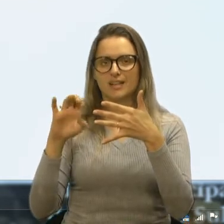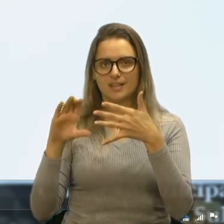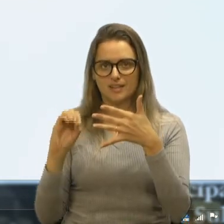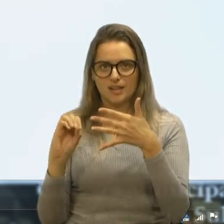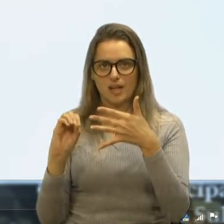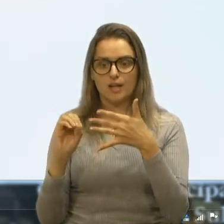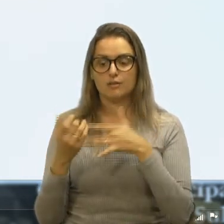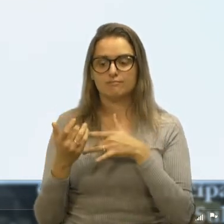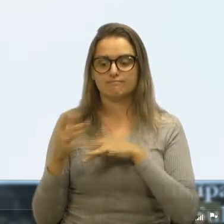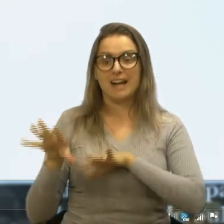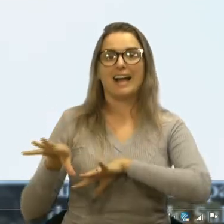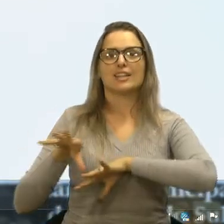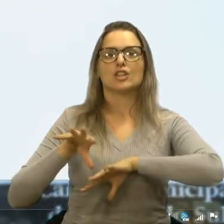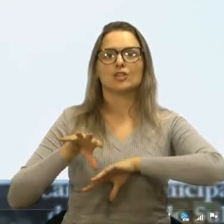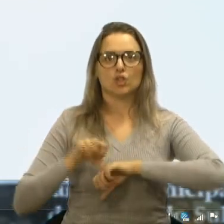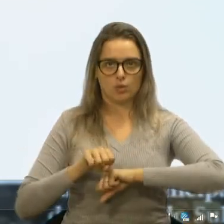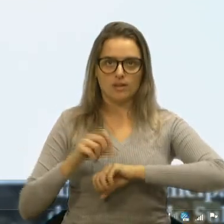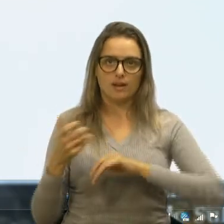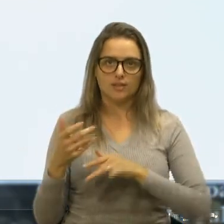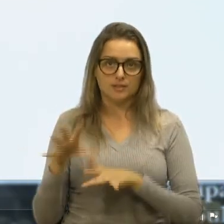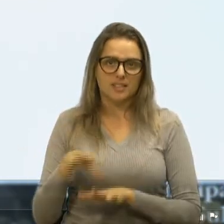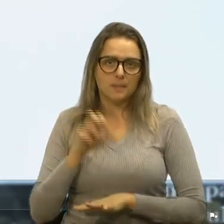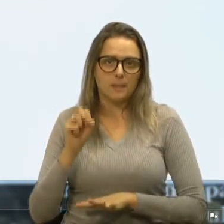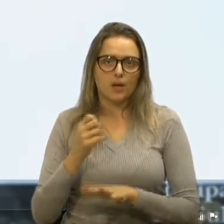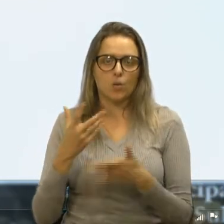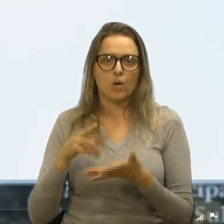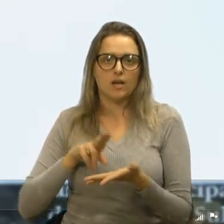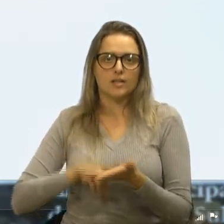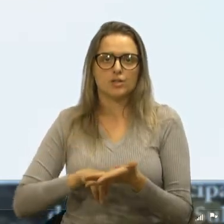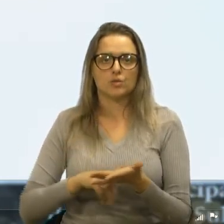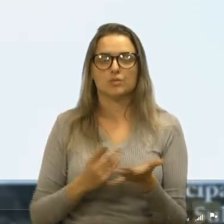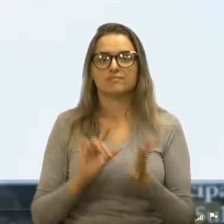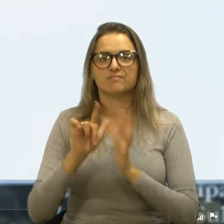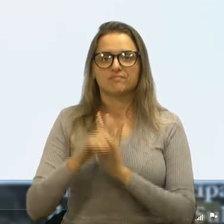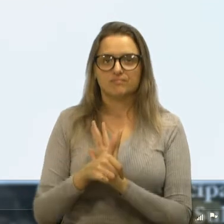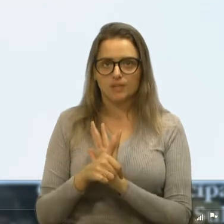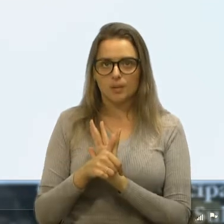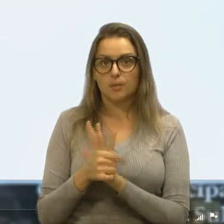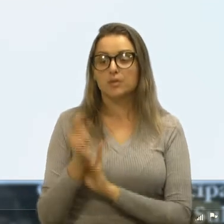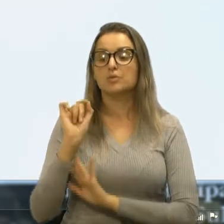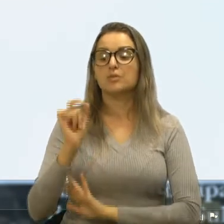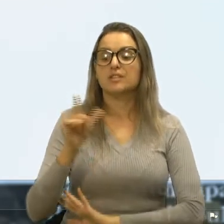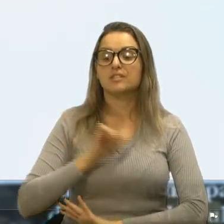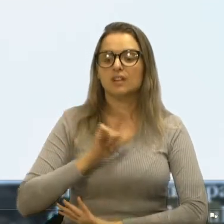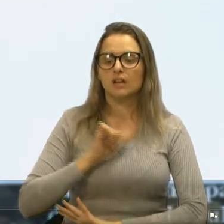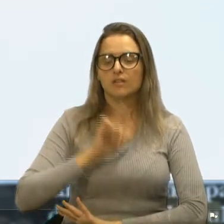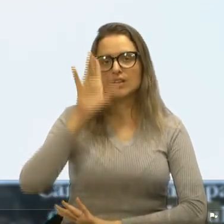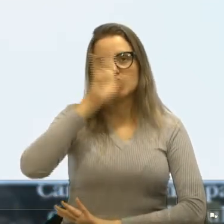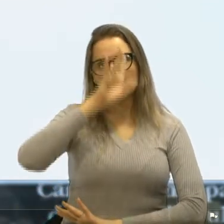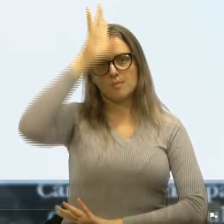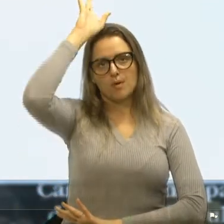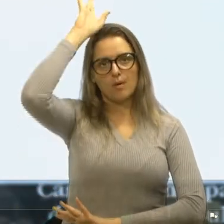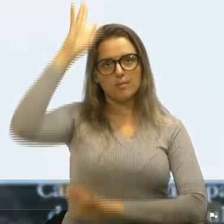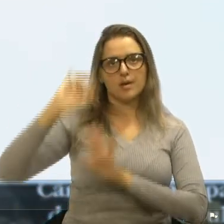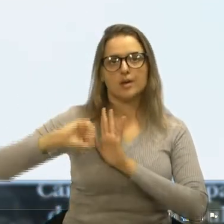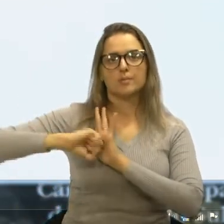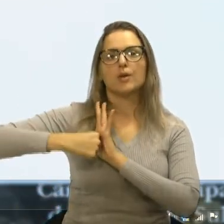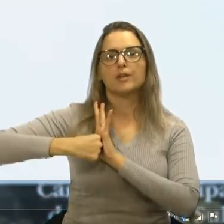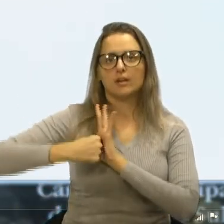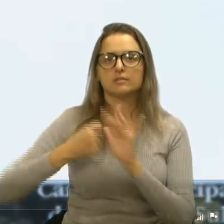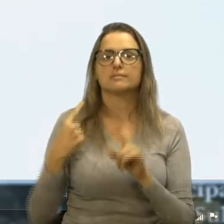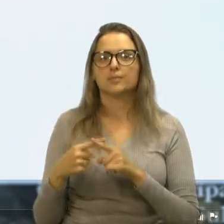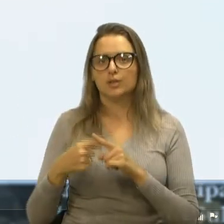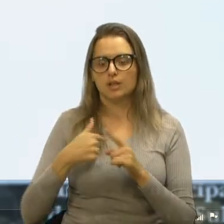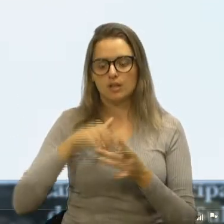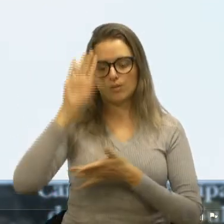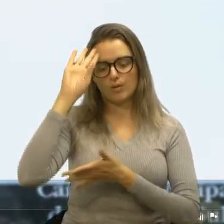notificou e logo em seguida caiu de paraquedas lá os bombeiros interditando. Por quê? Creio